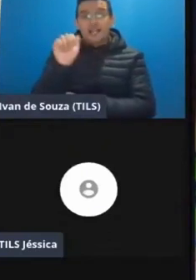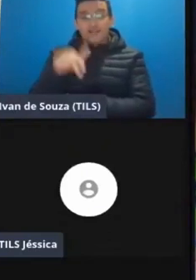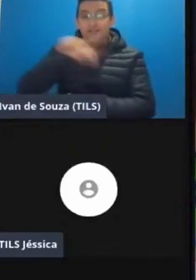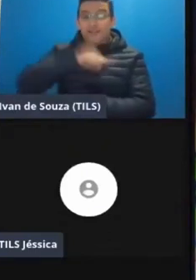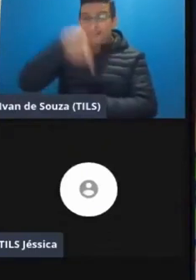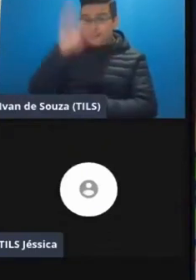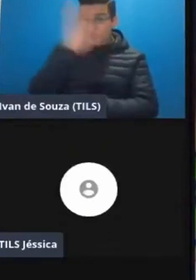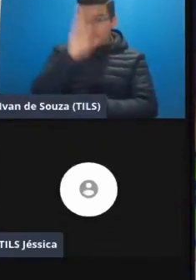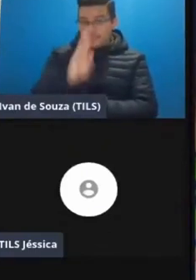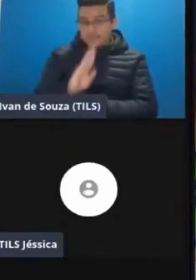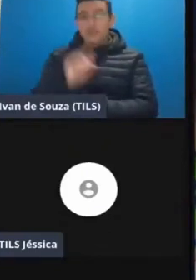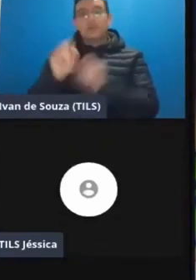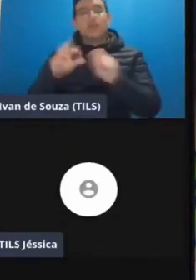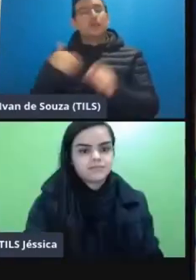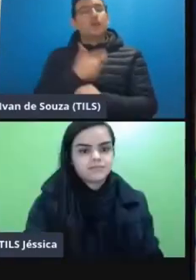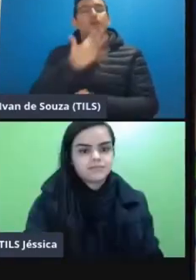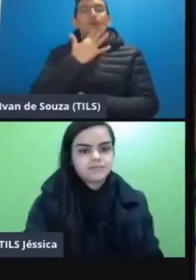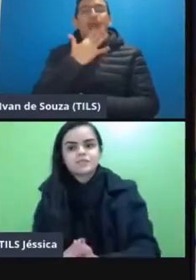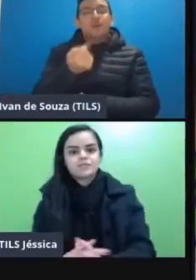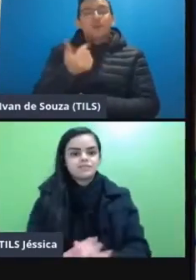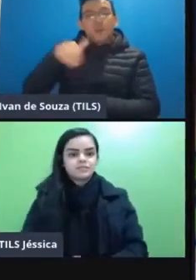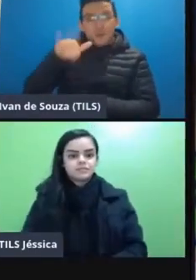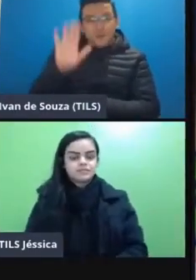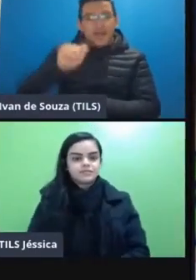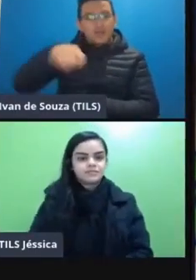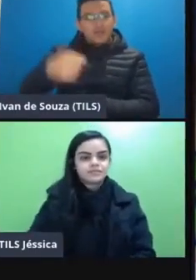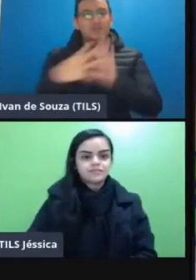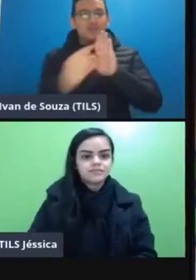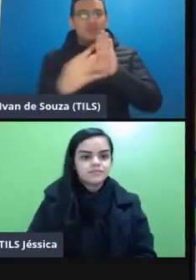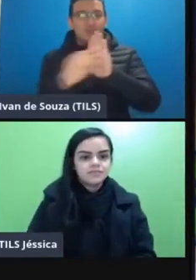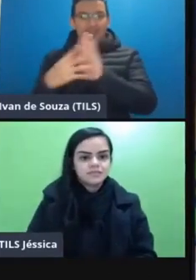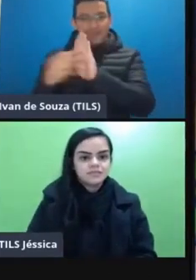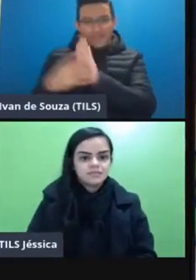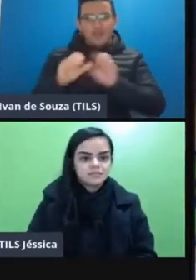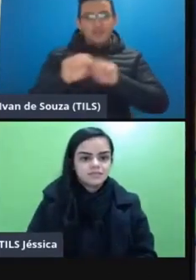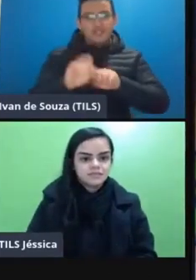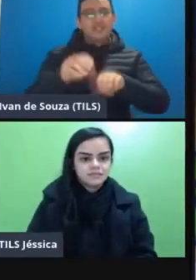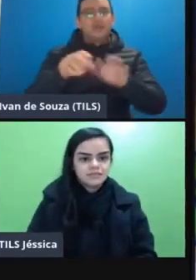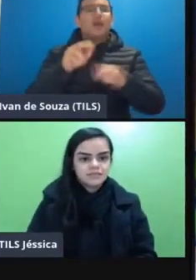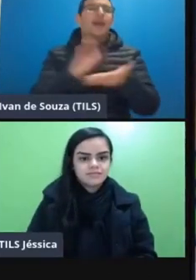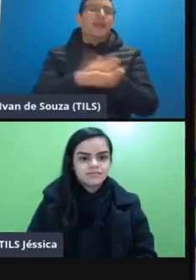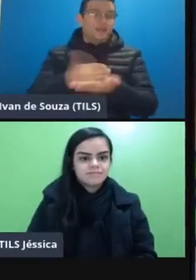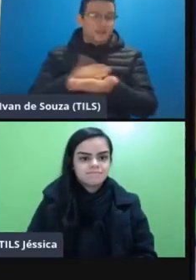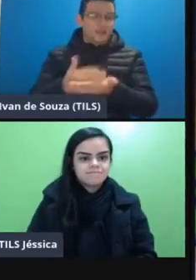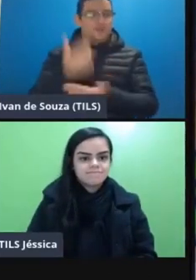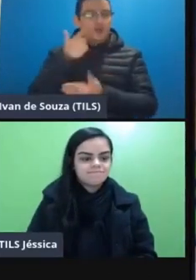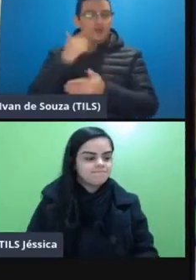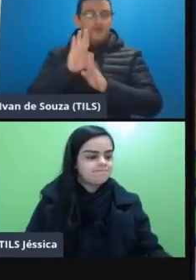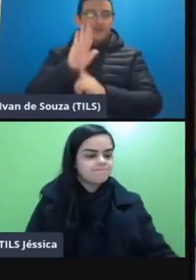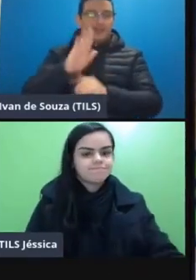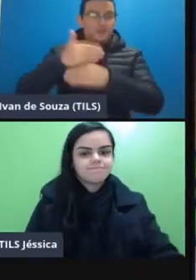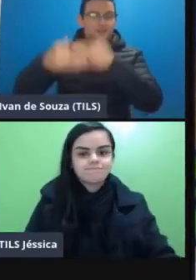o e aí a gente acaba conhecendo um pouco mais esses modelos do ensino híbrido eu vou mostrar a minha tela né